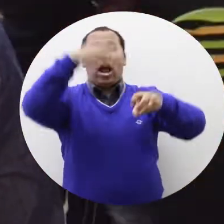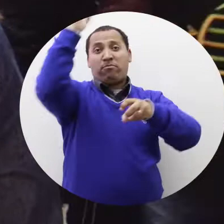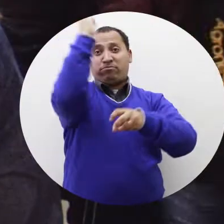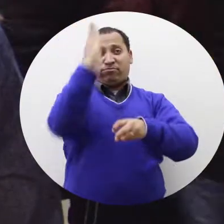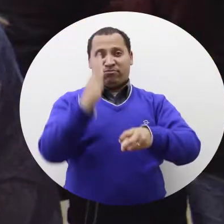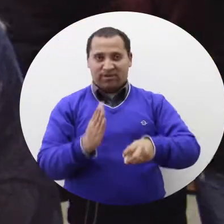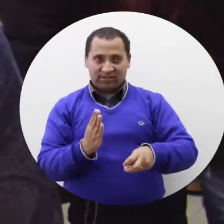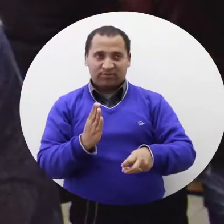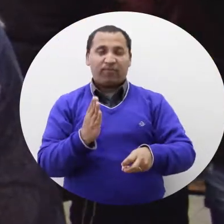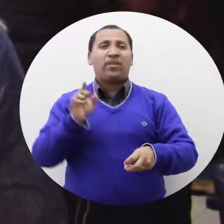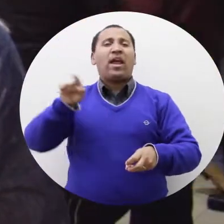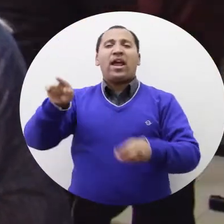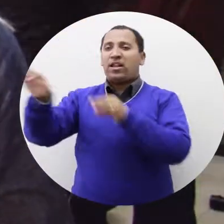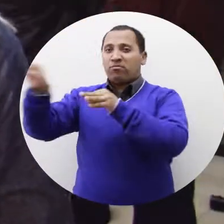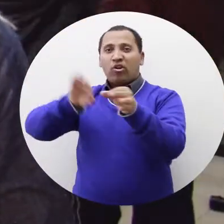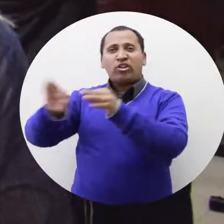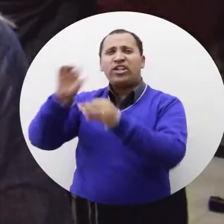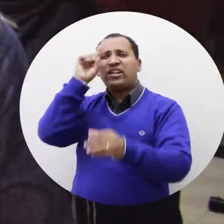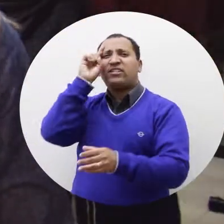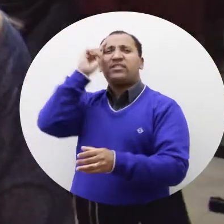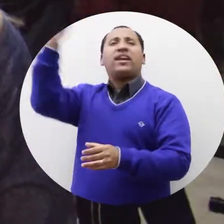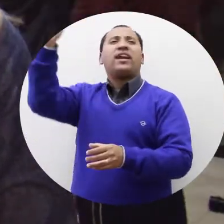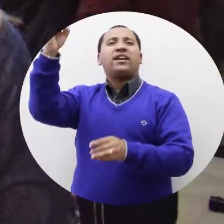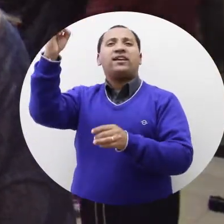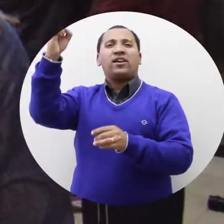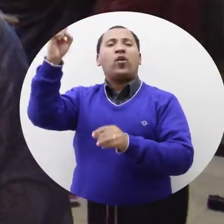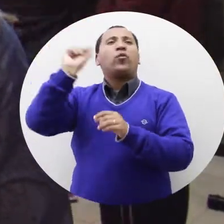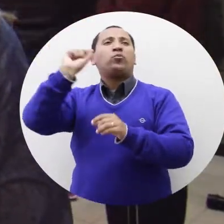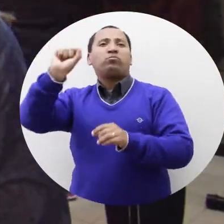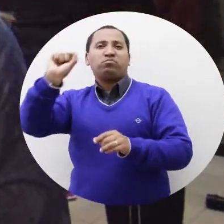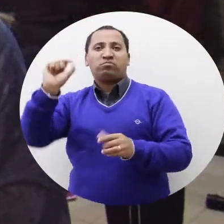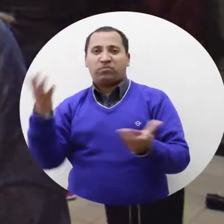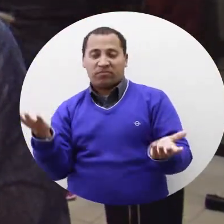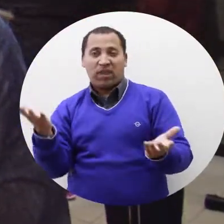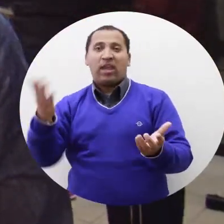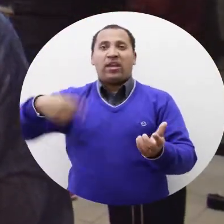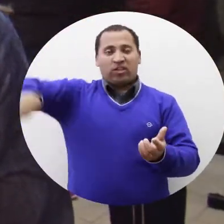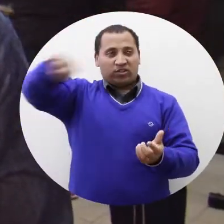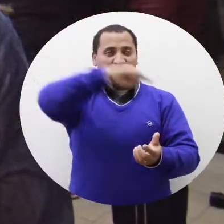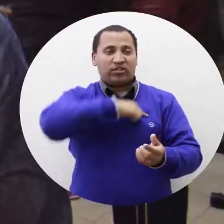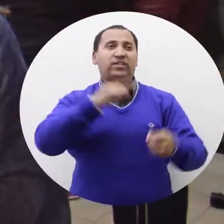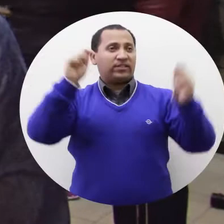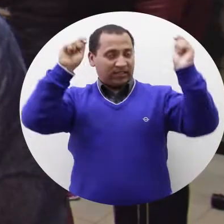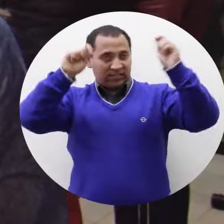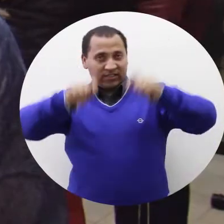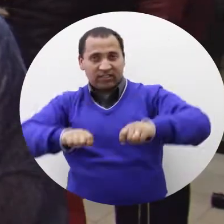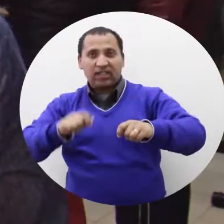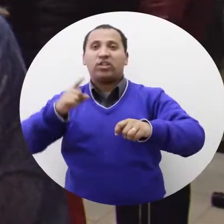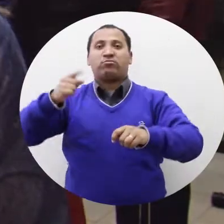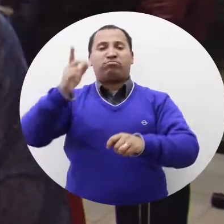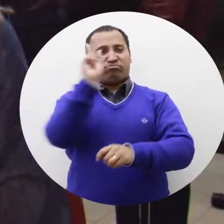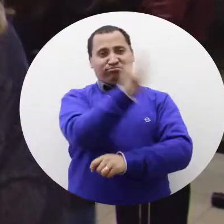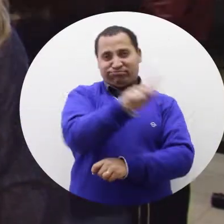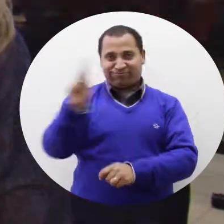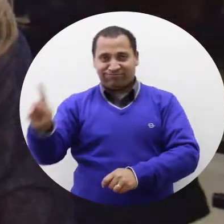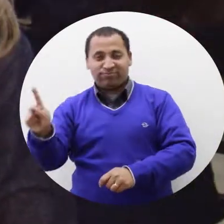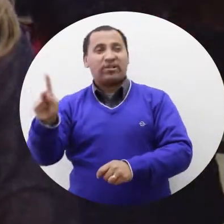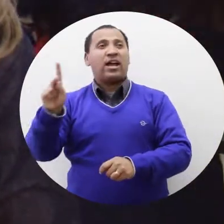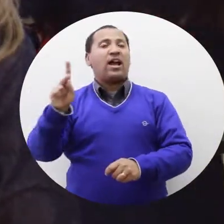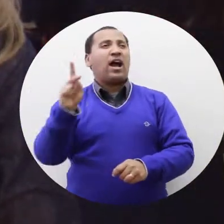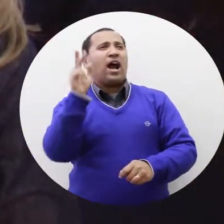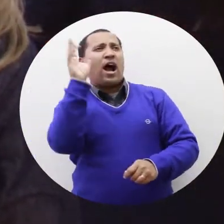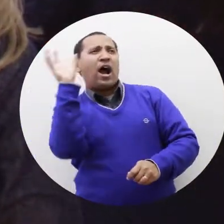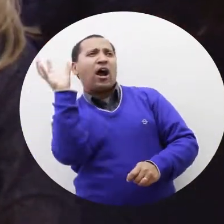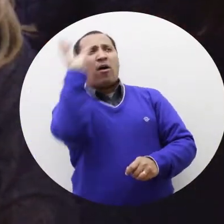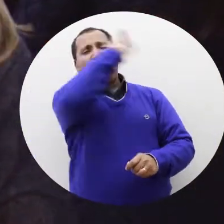do rural brasileiro. Então a ideia desse projeto é dar uma maior condição de